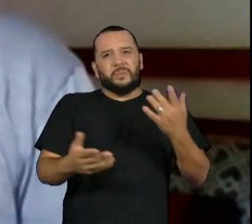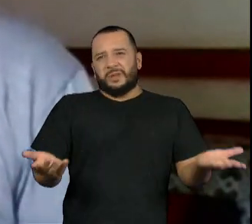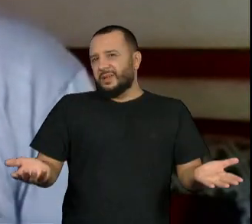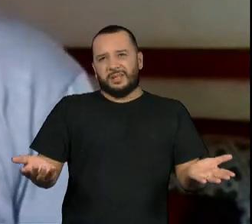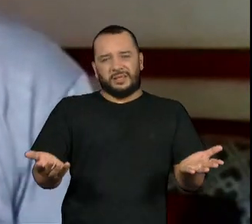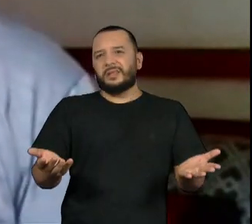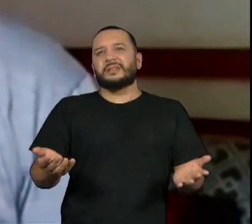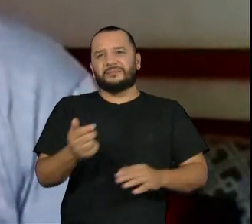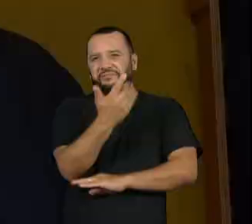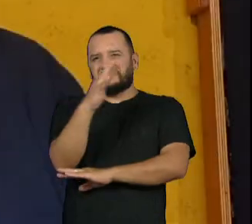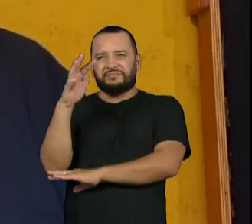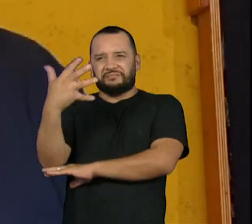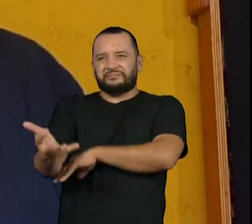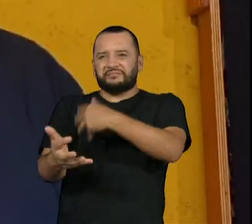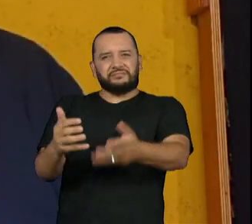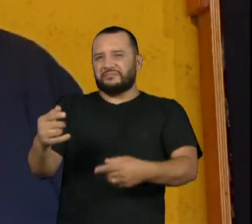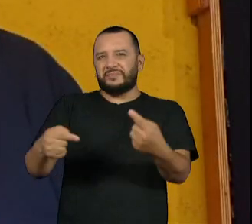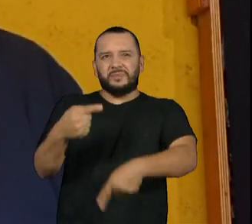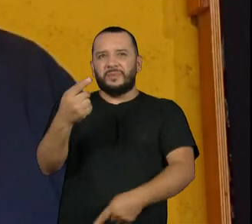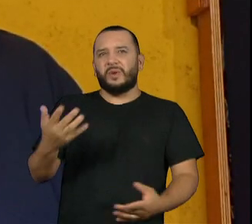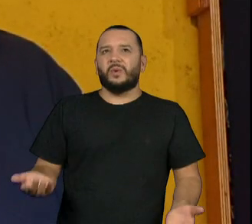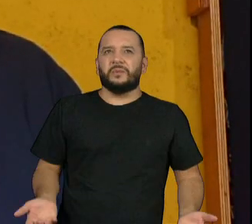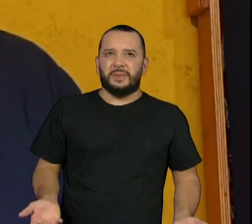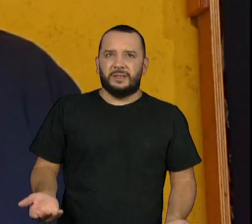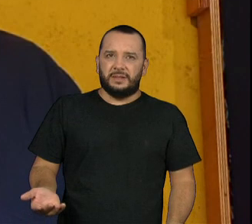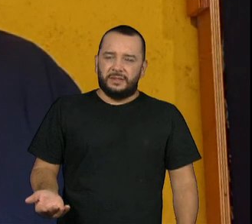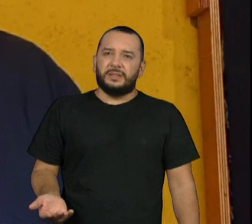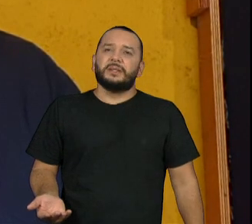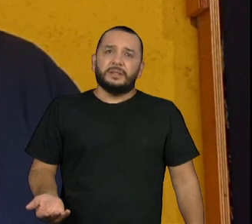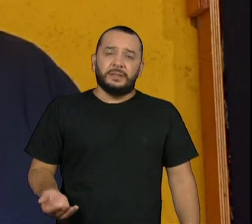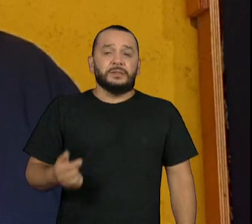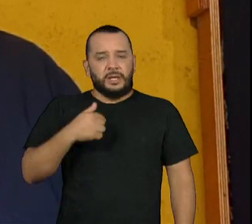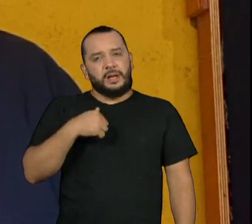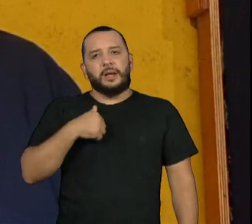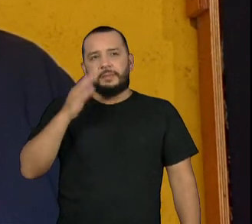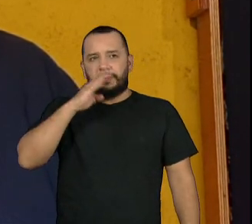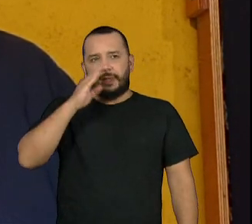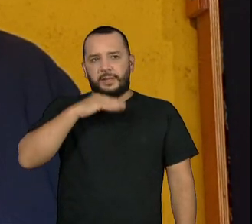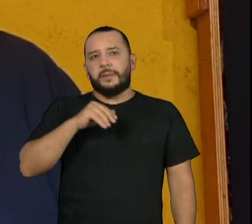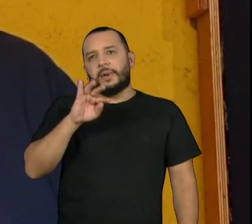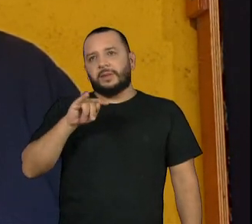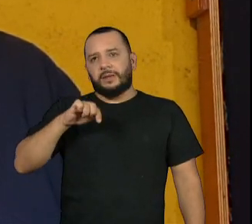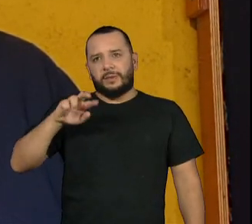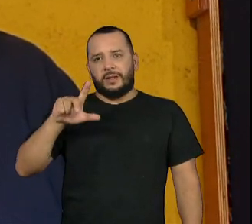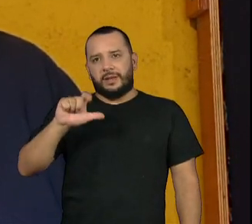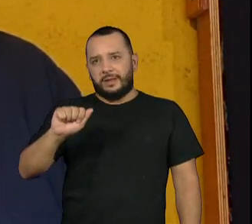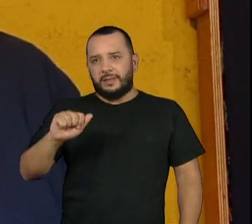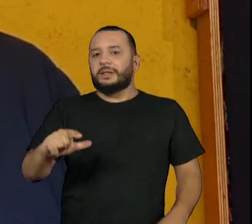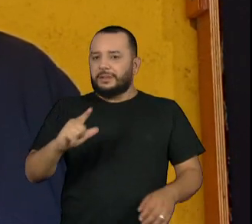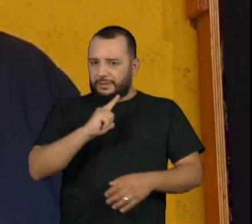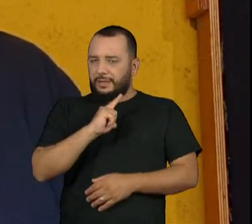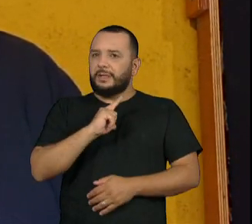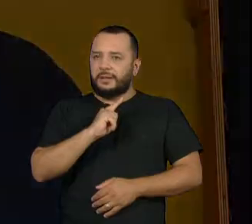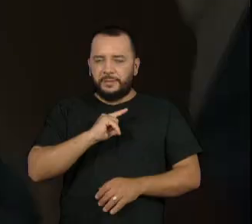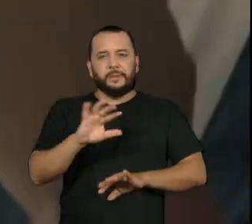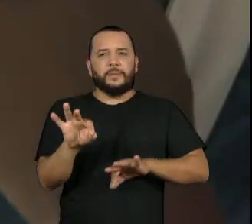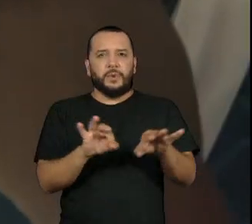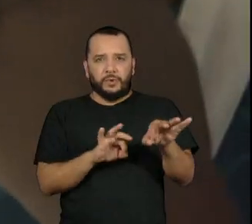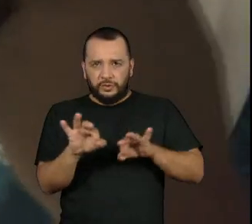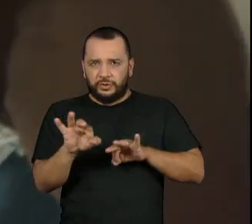ecologicamente também. A experiência da comercialização da pimenta Baniwa e outros projetos similares